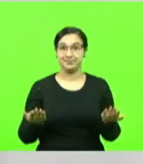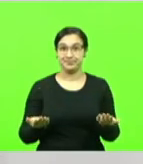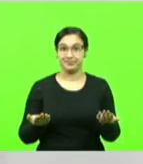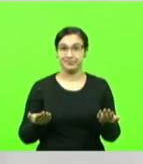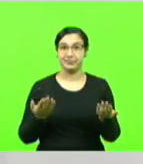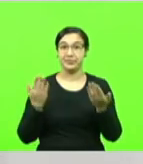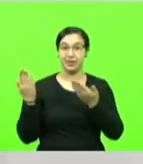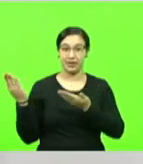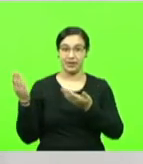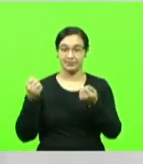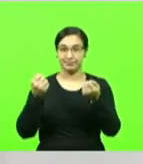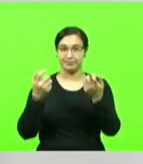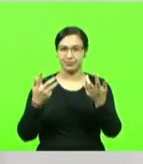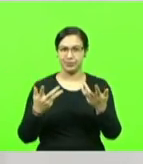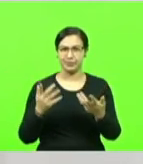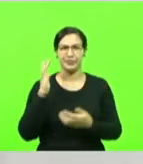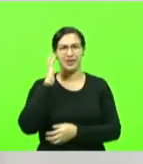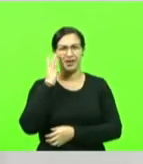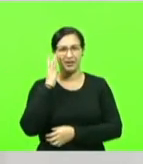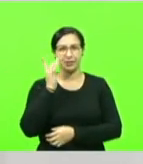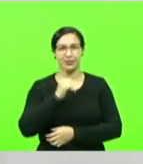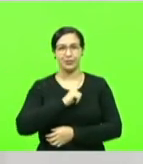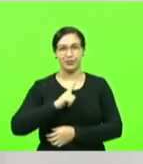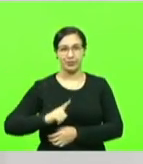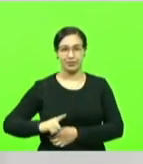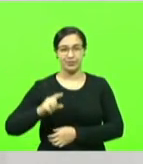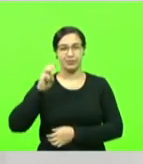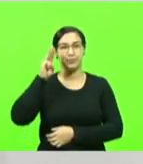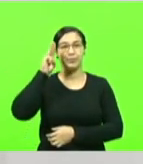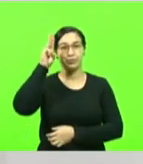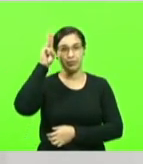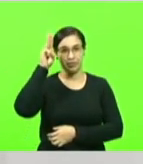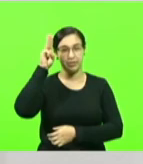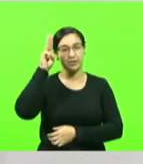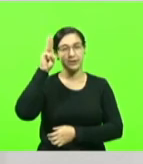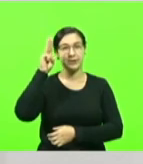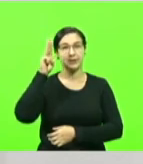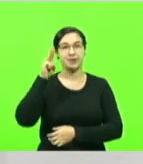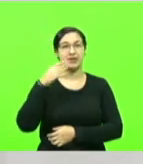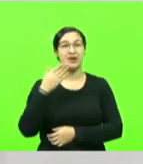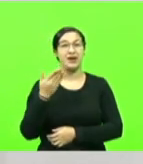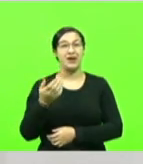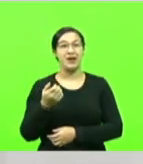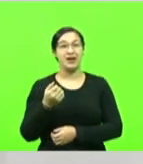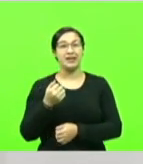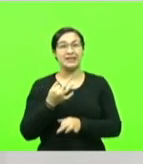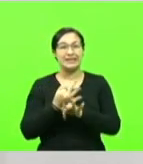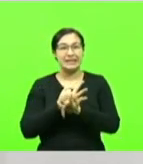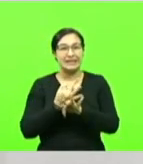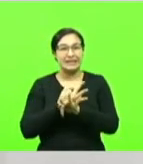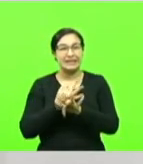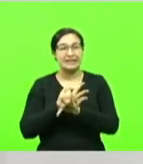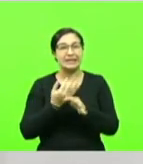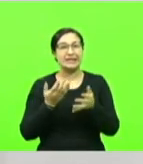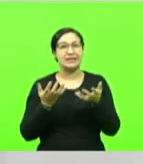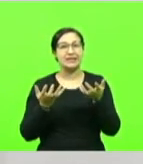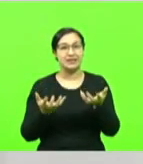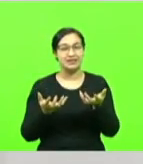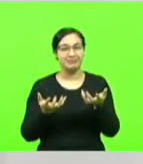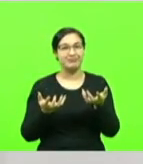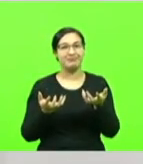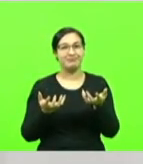Senhores, acho que o governador Carlos Moisés tem feito assim das tripas do coração para se ajeitar depois do processo de impeachment.